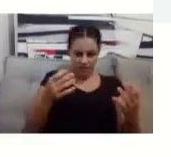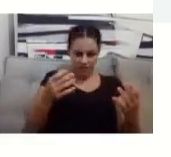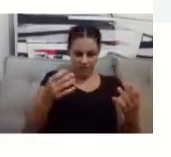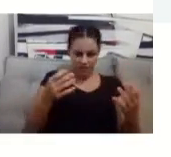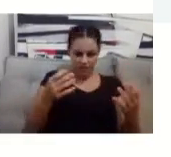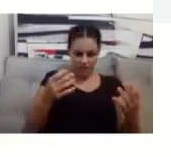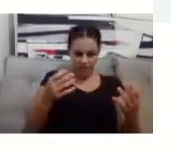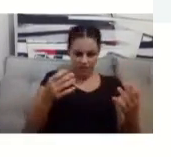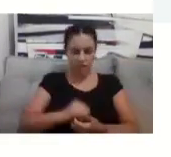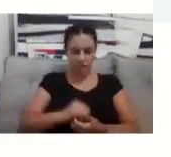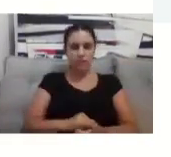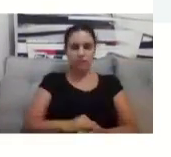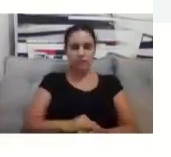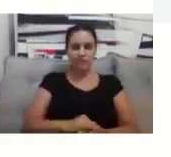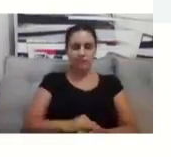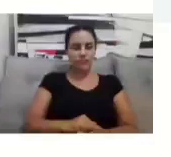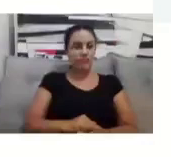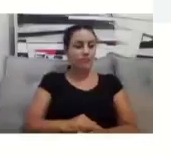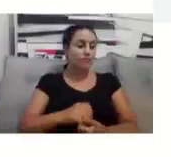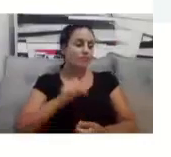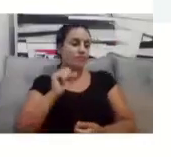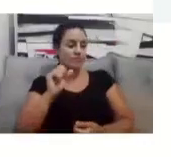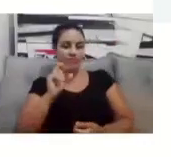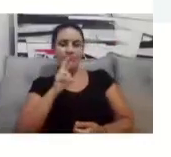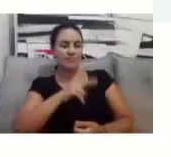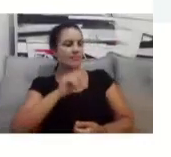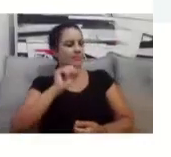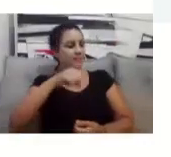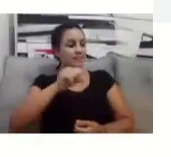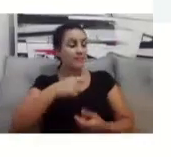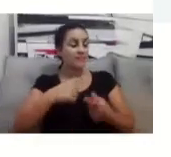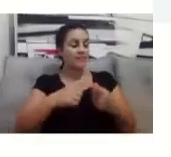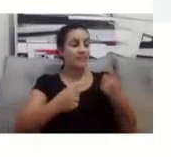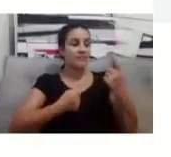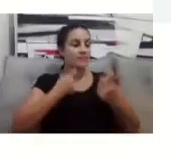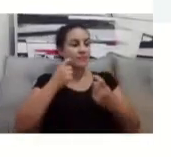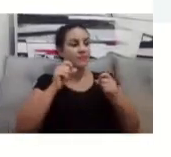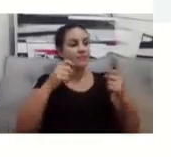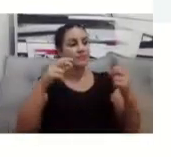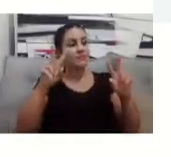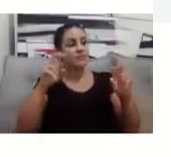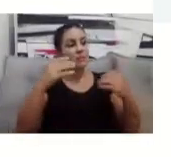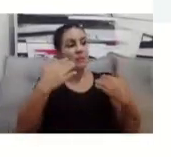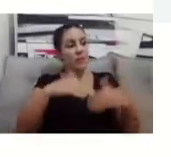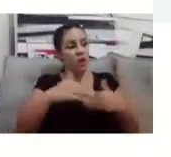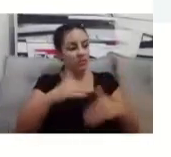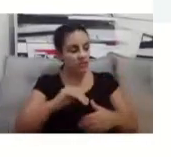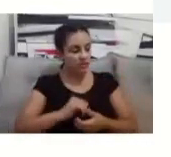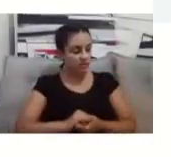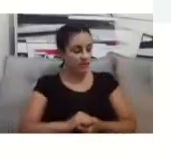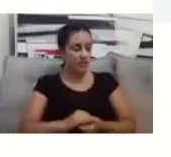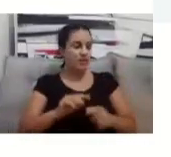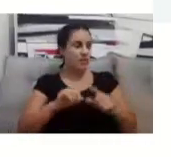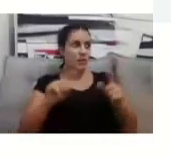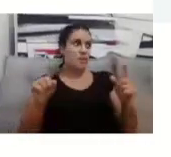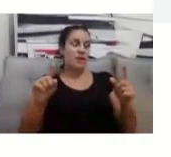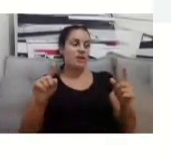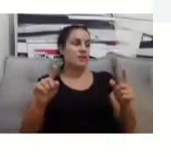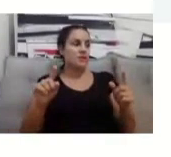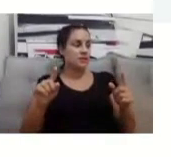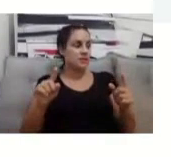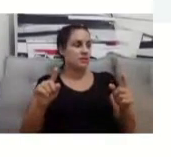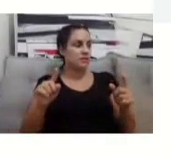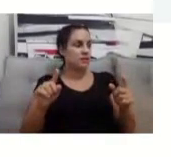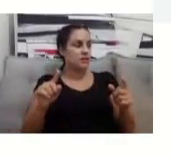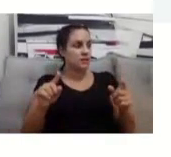Não, na verdade, é sobre a prova, mas você não tem essa previsão por conta dessa situação que a gente